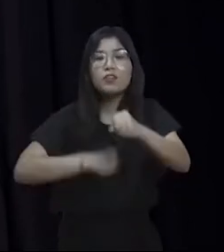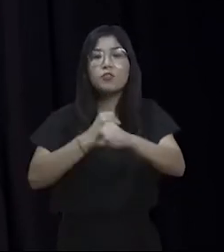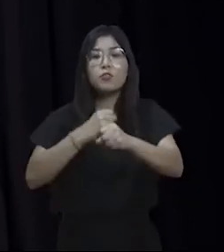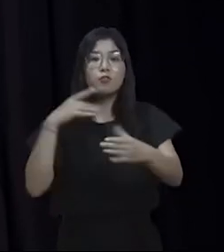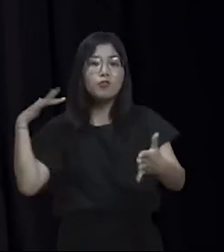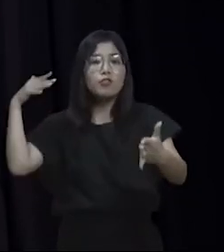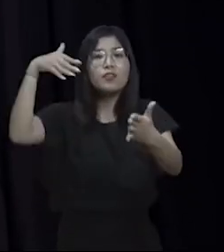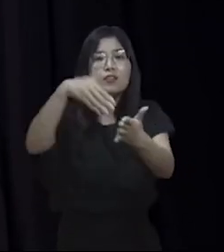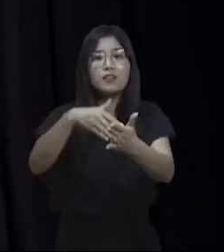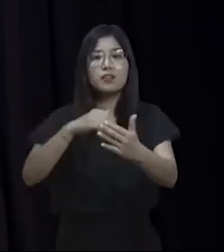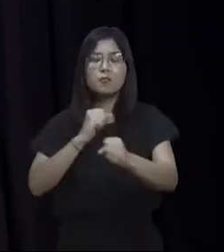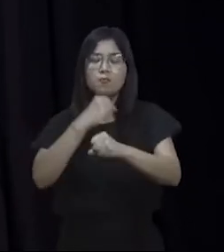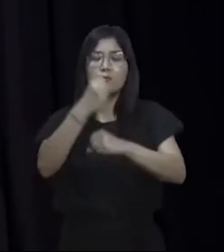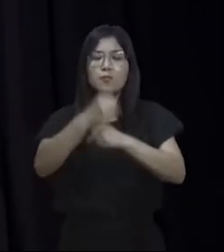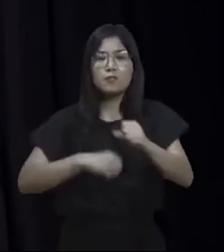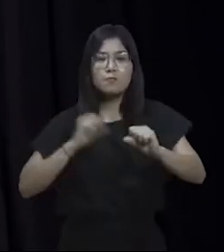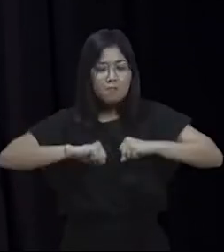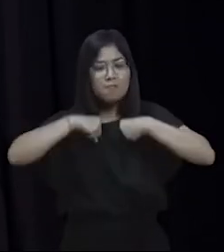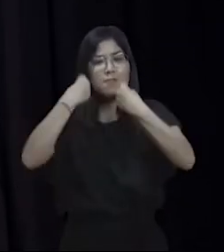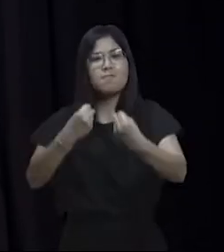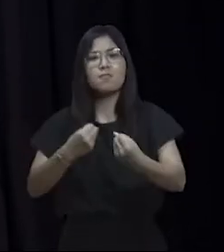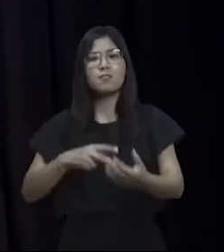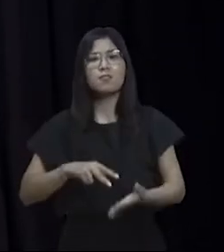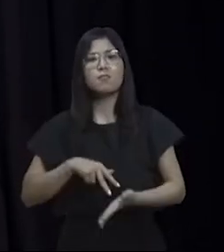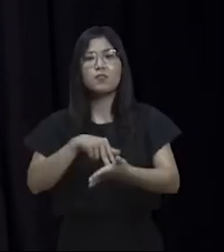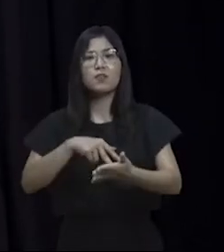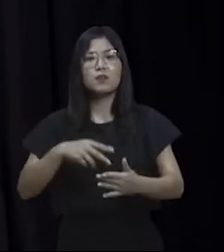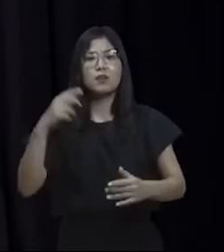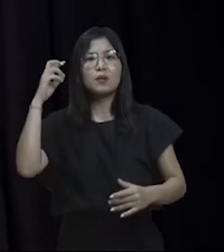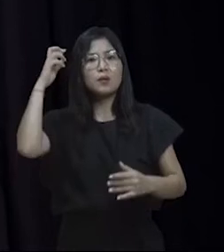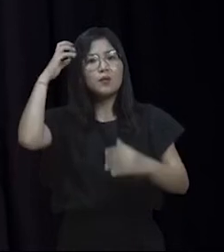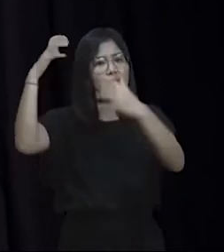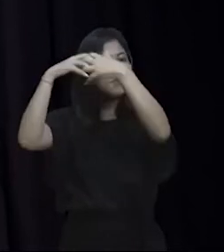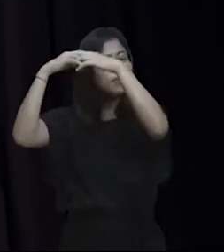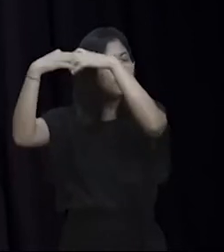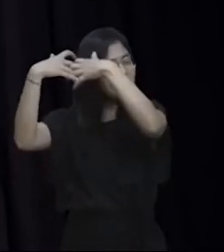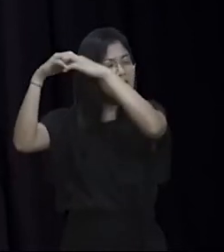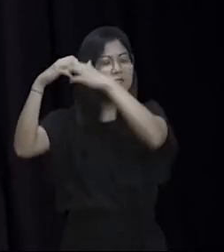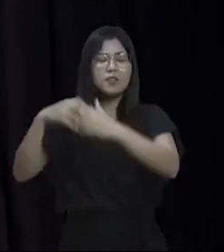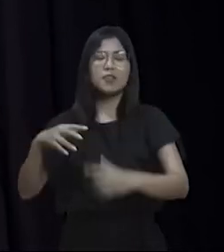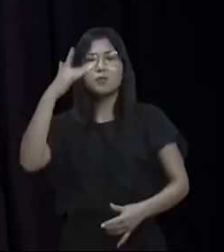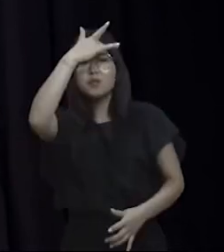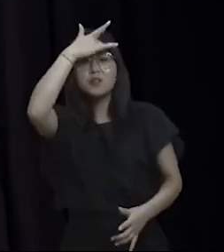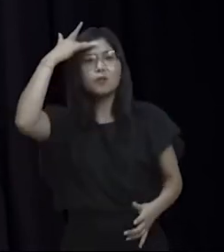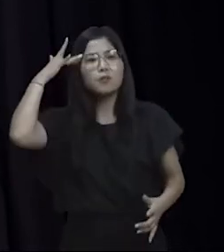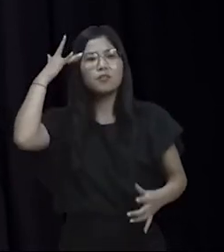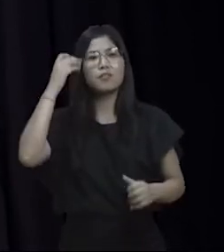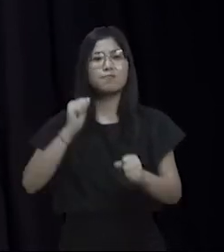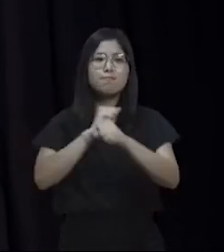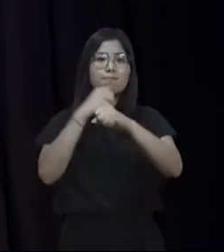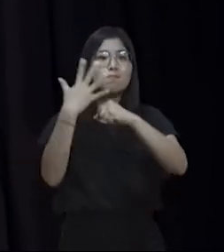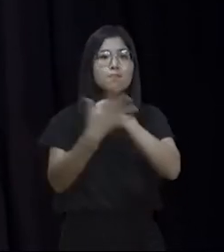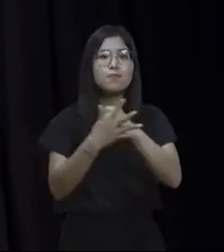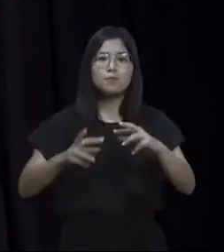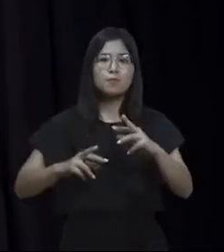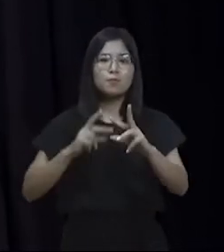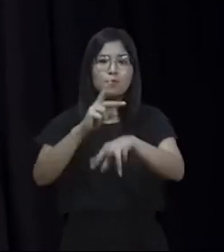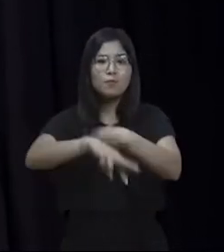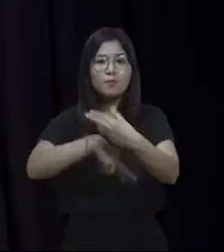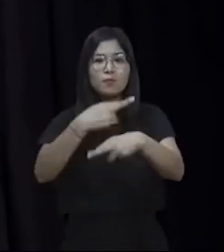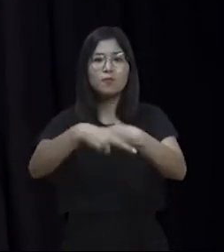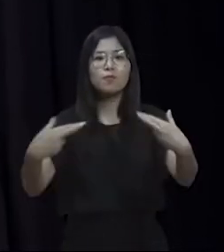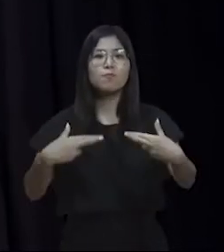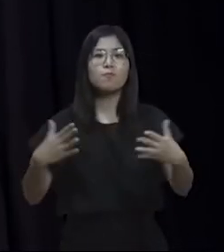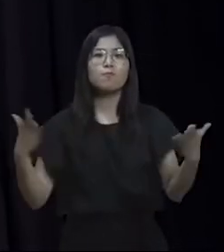exercendo o meu mandato e honrando a memória dessas vítimas. porque o que nós presenciamos nesses seis